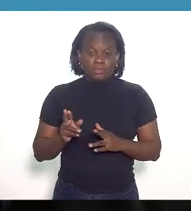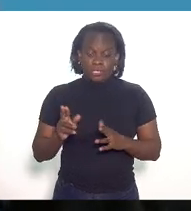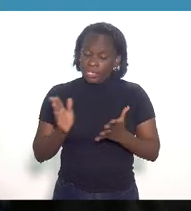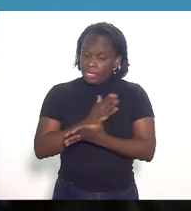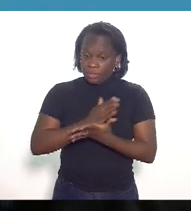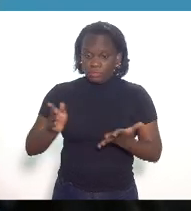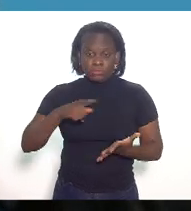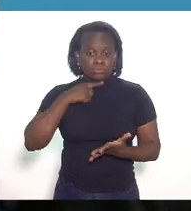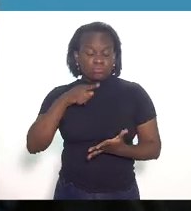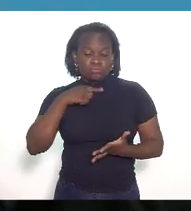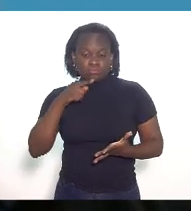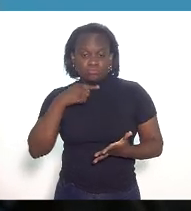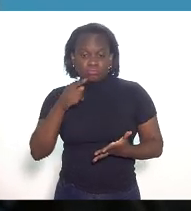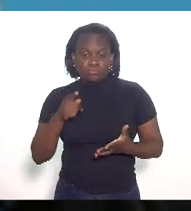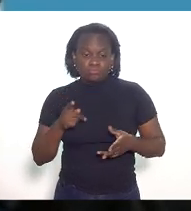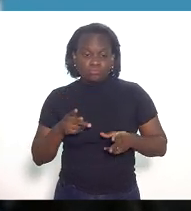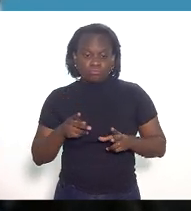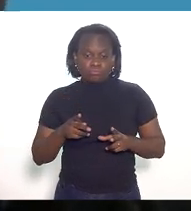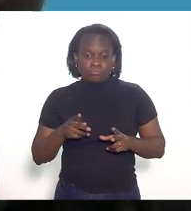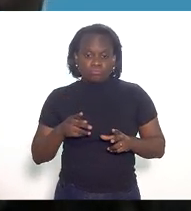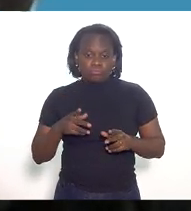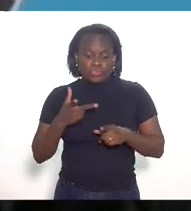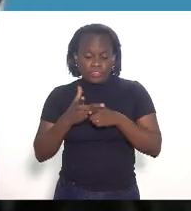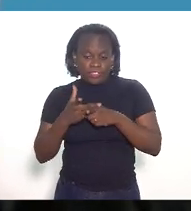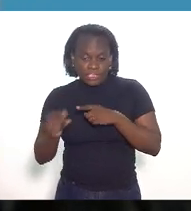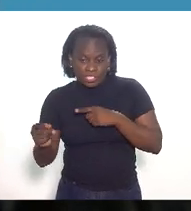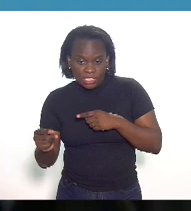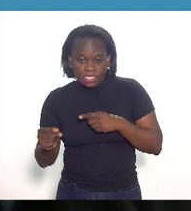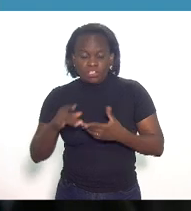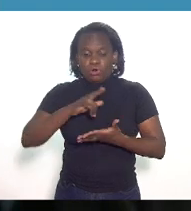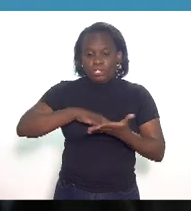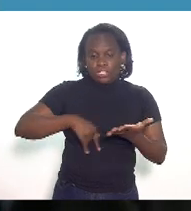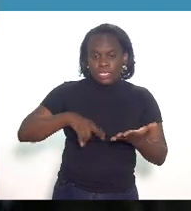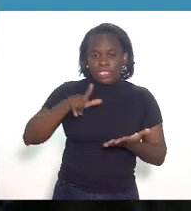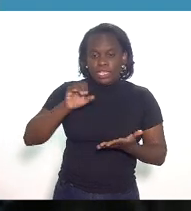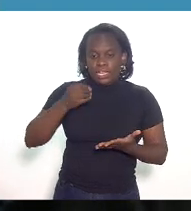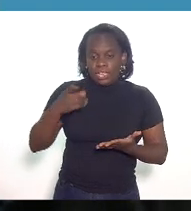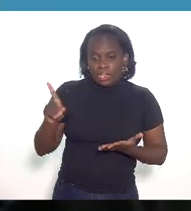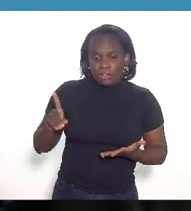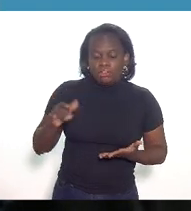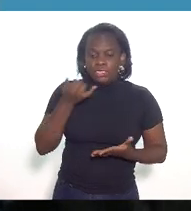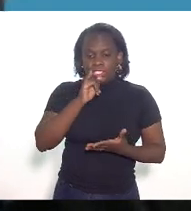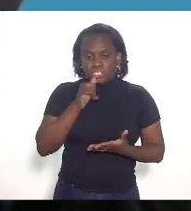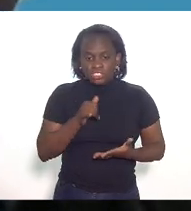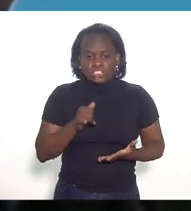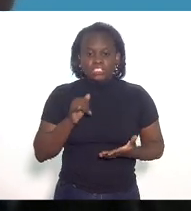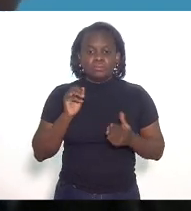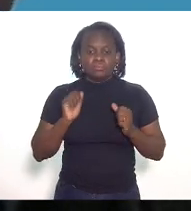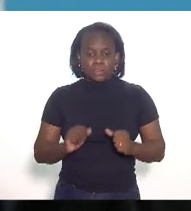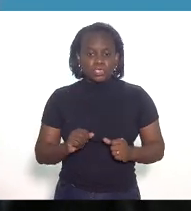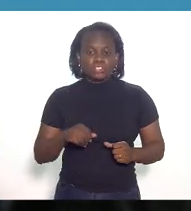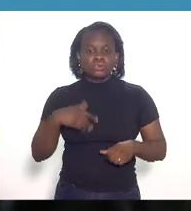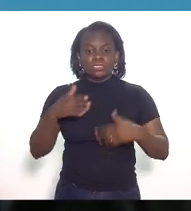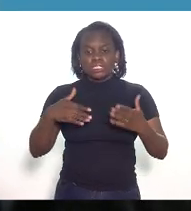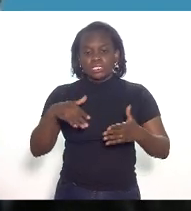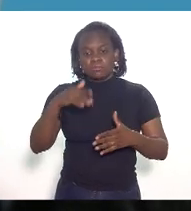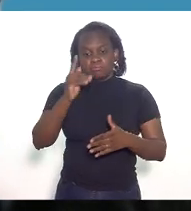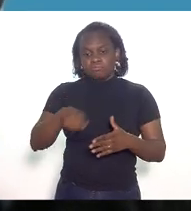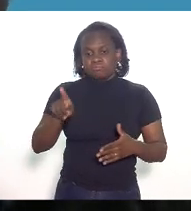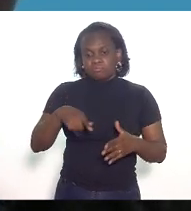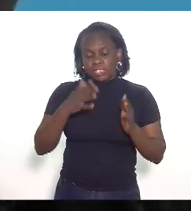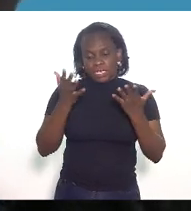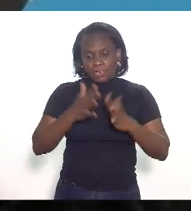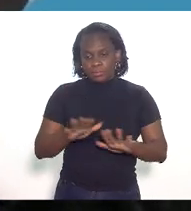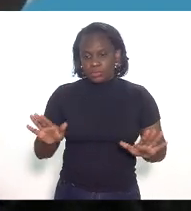consigam ser vencedoras em contratos de leilão de energia é que elas sejam descontinuadas a médio